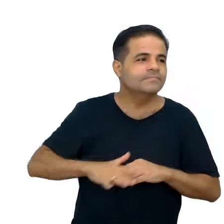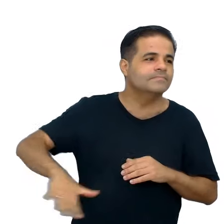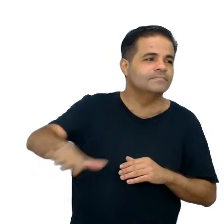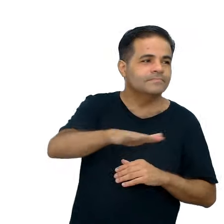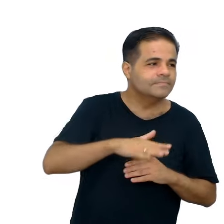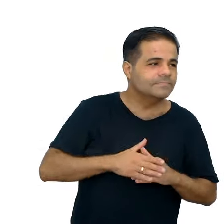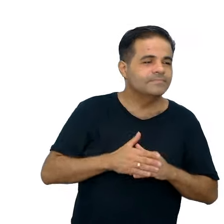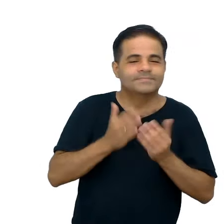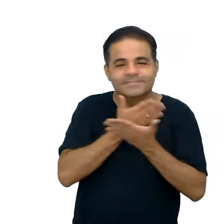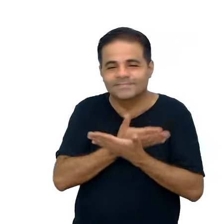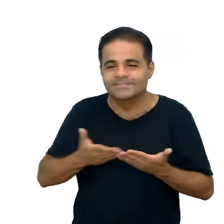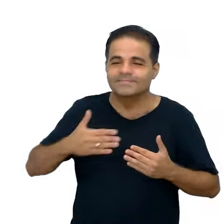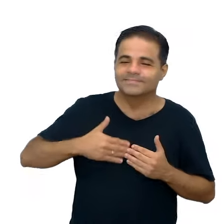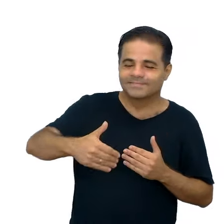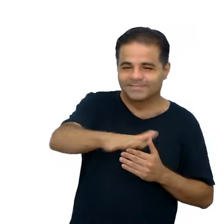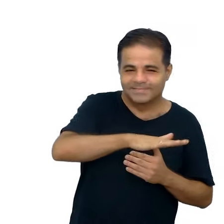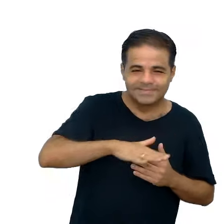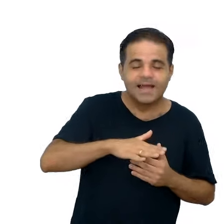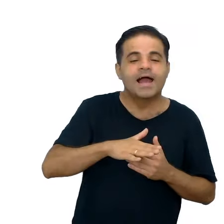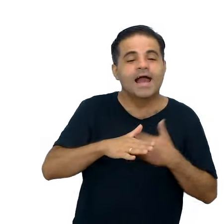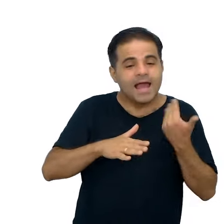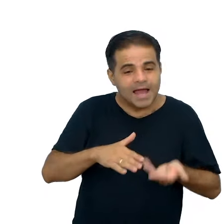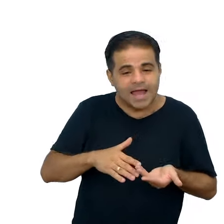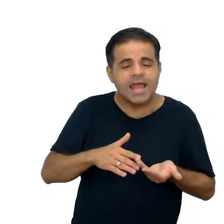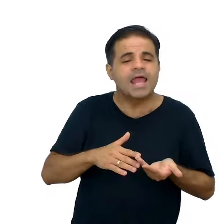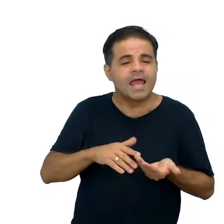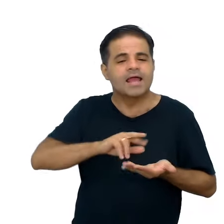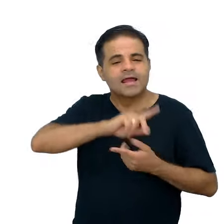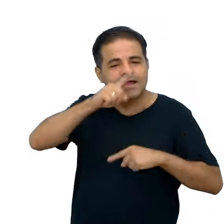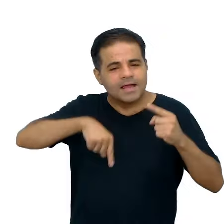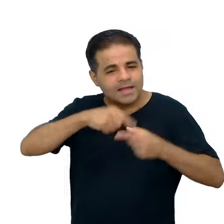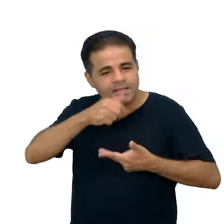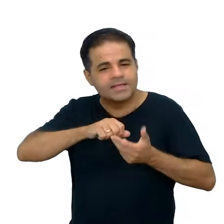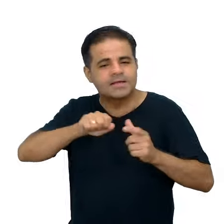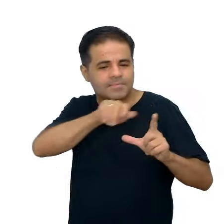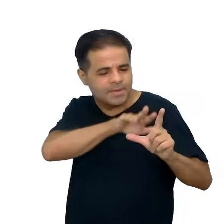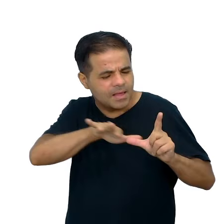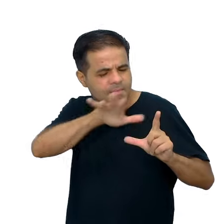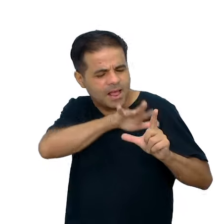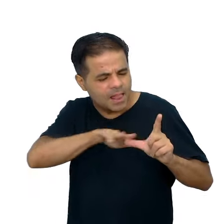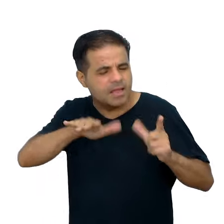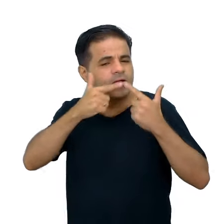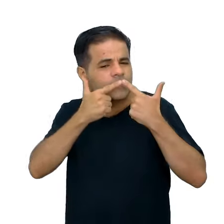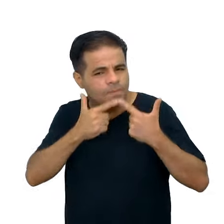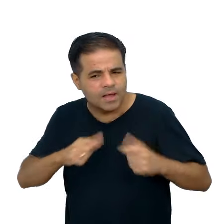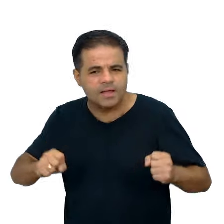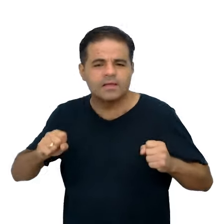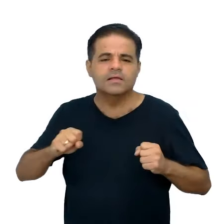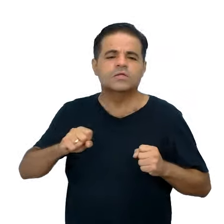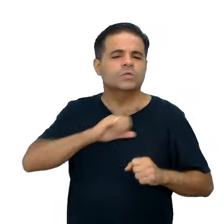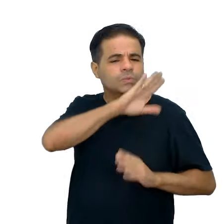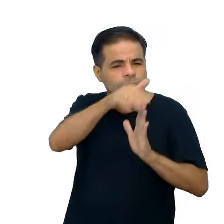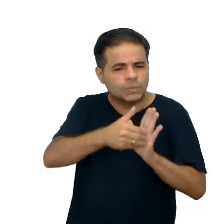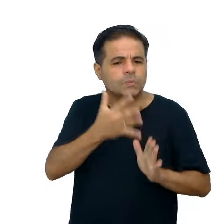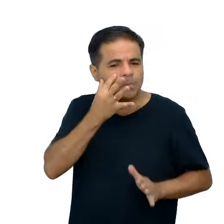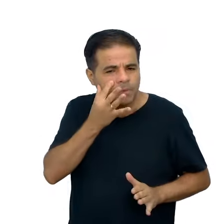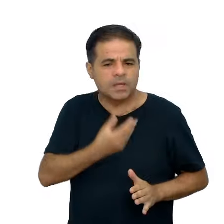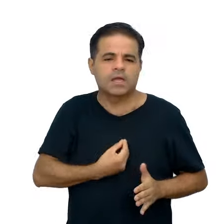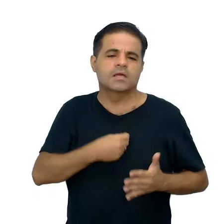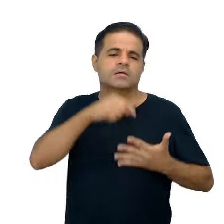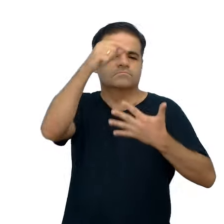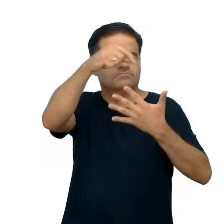extrapolar a ideia da escrita, incorporando elementos de diversas mídias e linguagens e que estão presentes em todos os